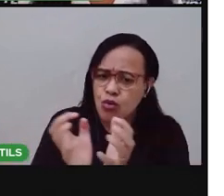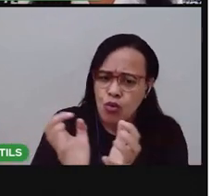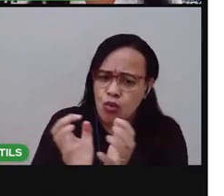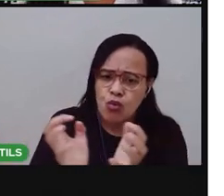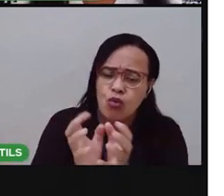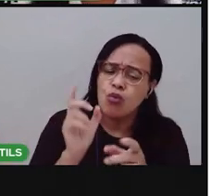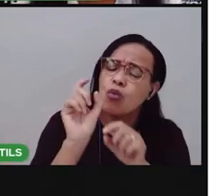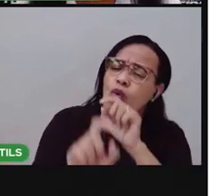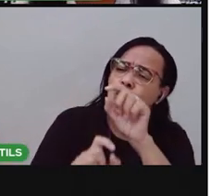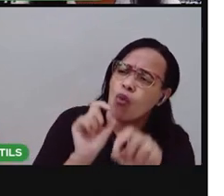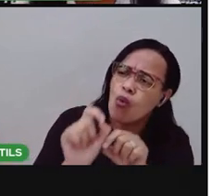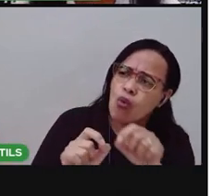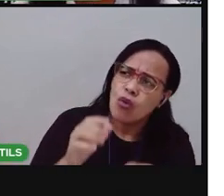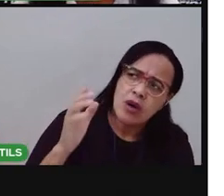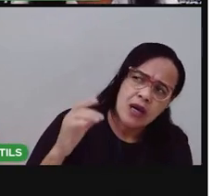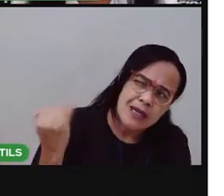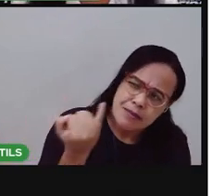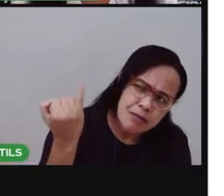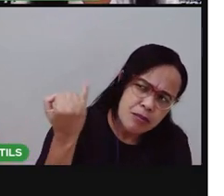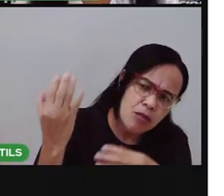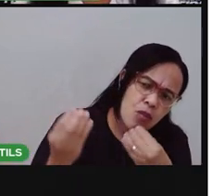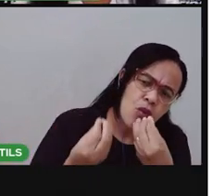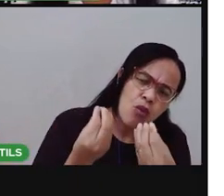que será que era tão importante?